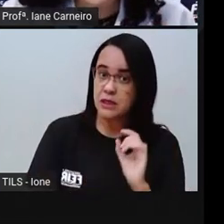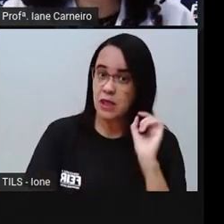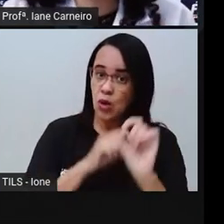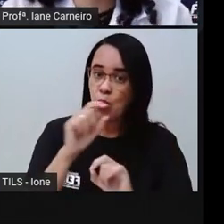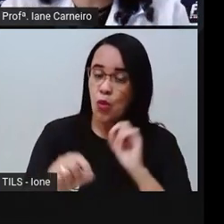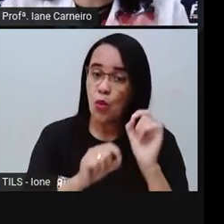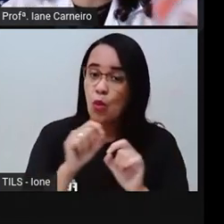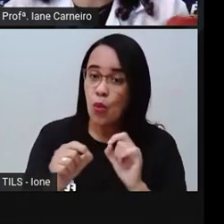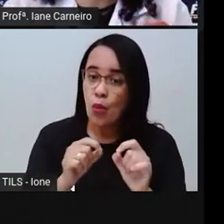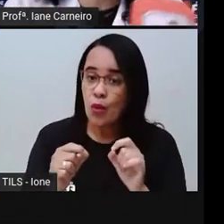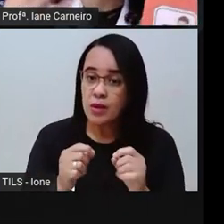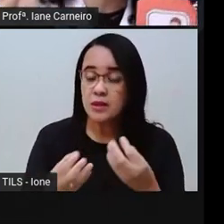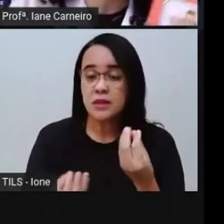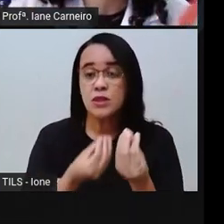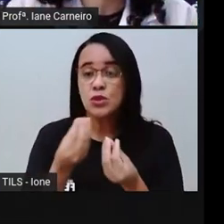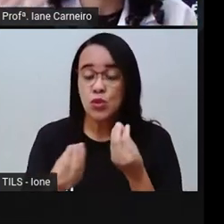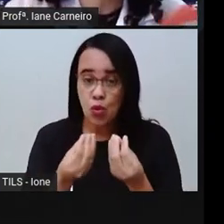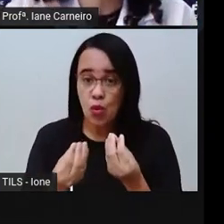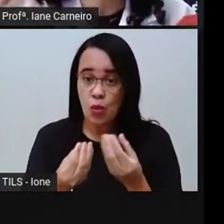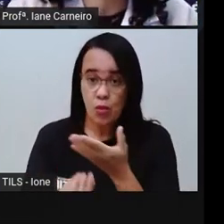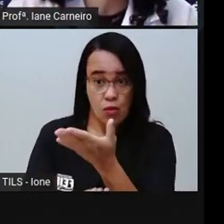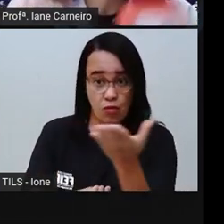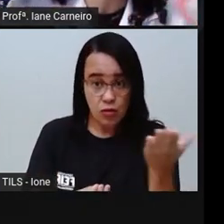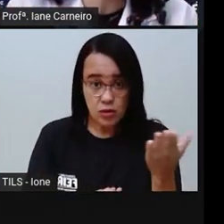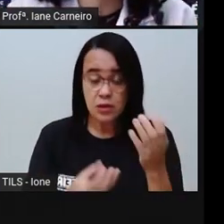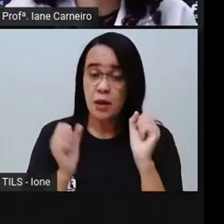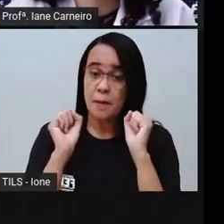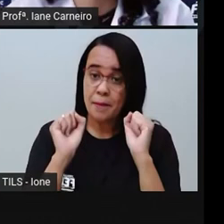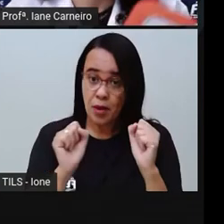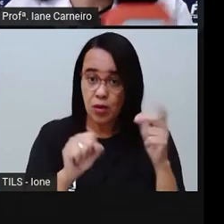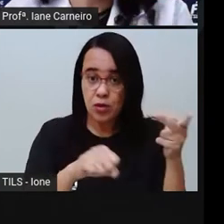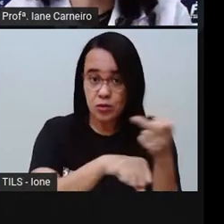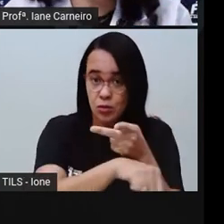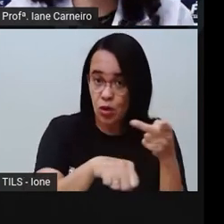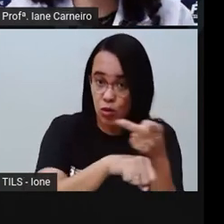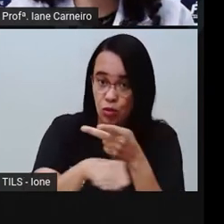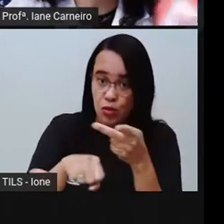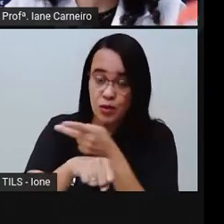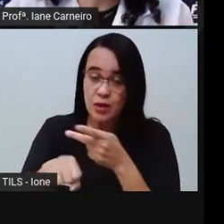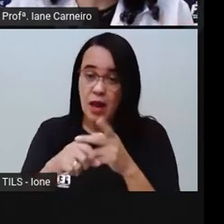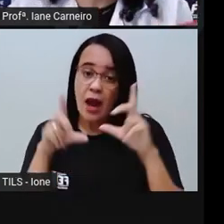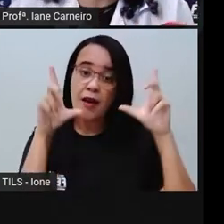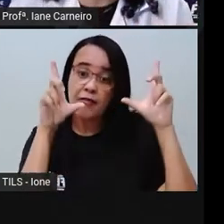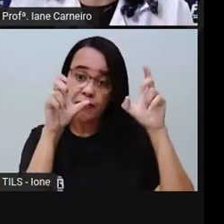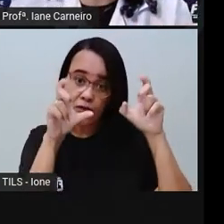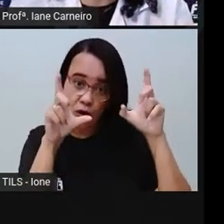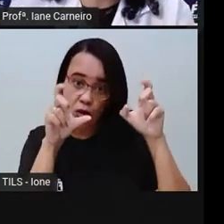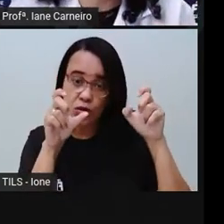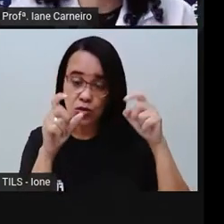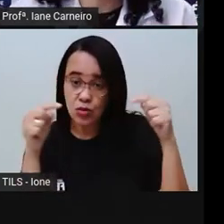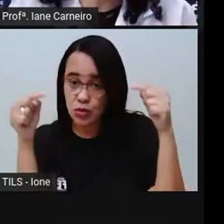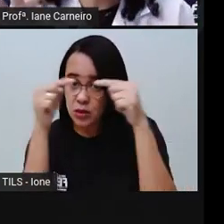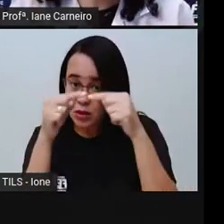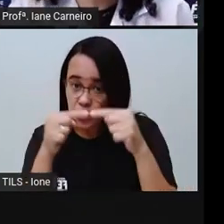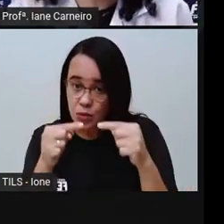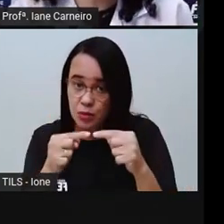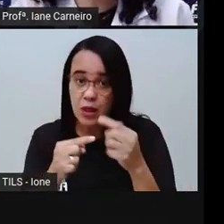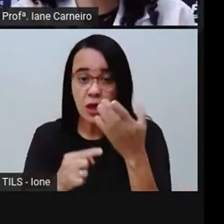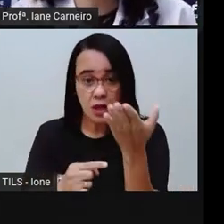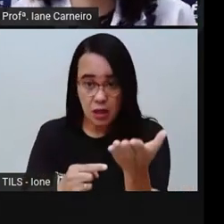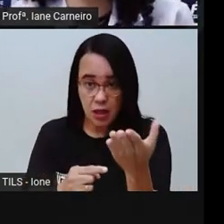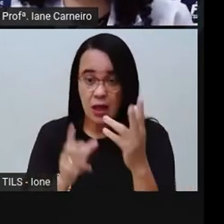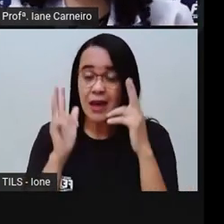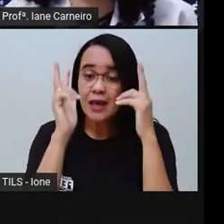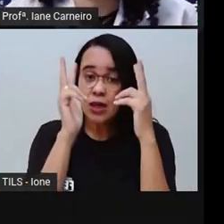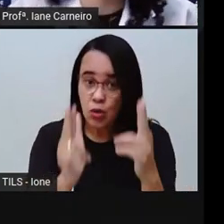uma boa, né? Ou vocês podem procurar em jornal, em revista, em livros, imagens que tenham relação com essas coisas,